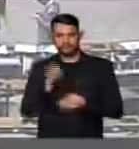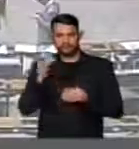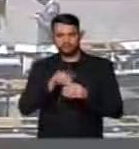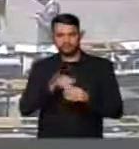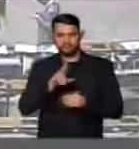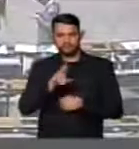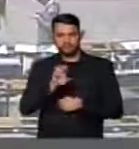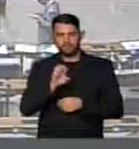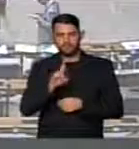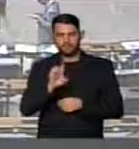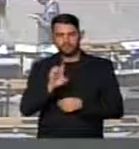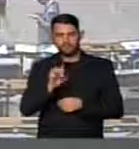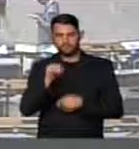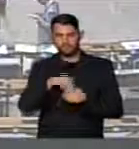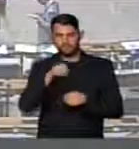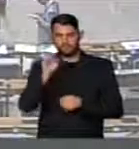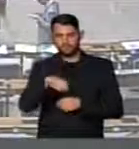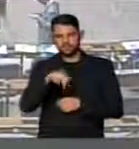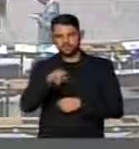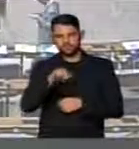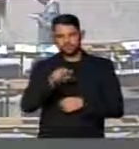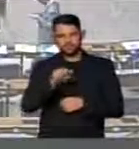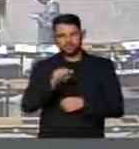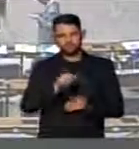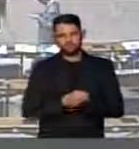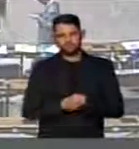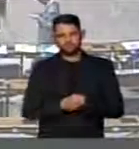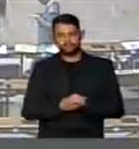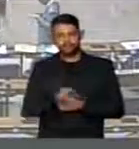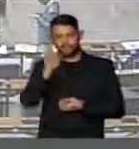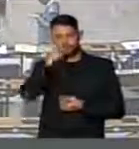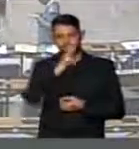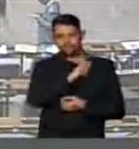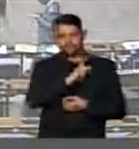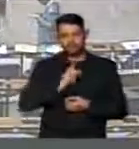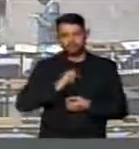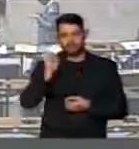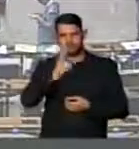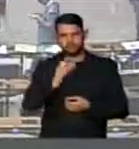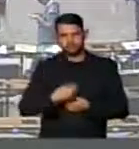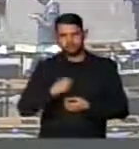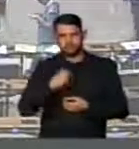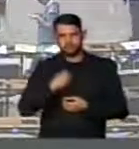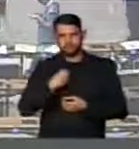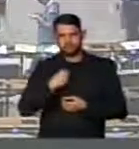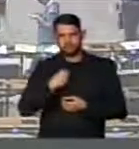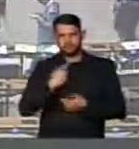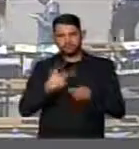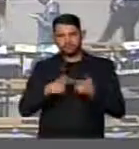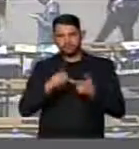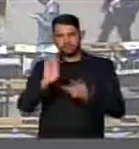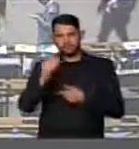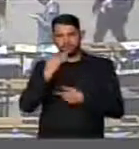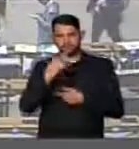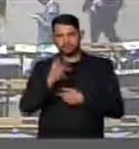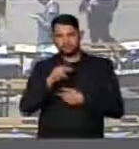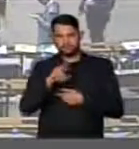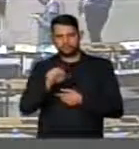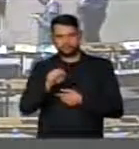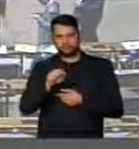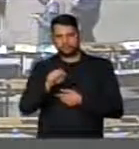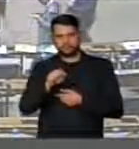Vota a rede. A rede vota sim. Minoria. Senhor presidente, o Brasil vive uma crise de bilhões, não de tostões.